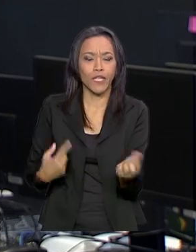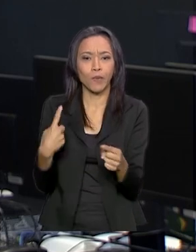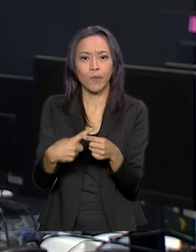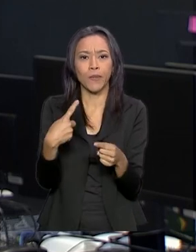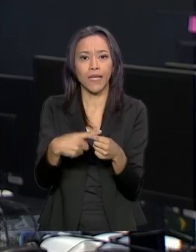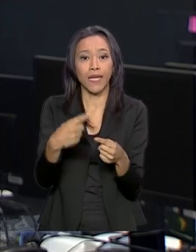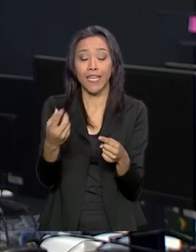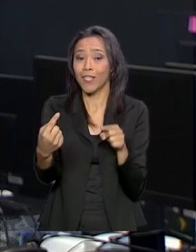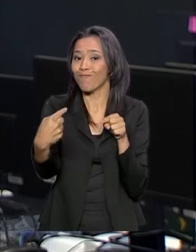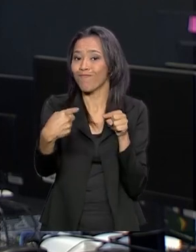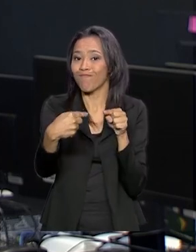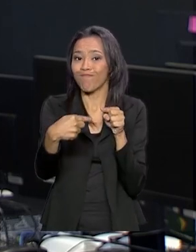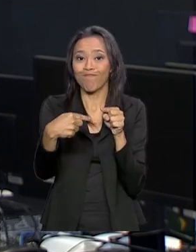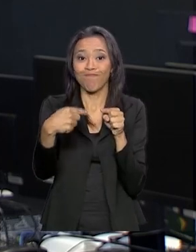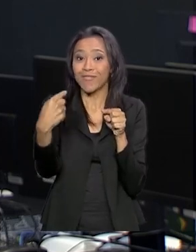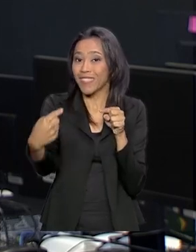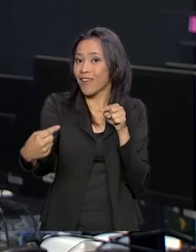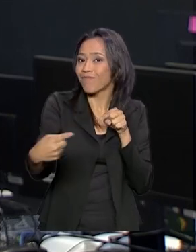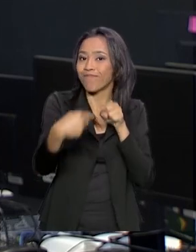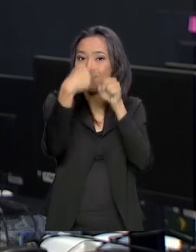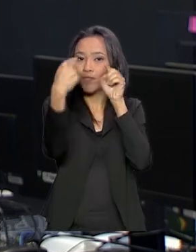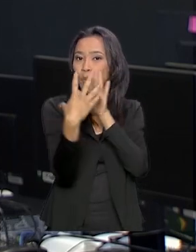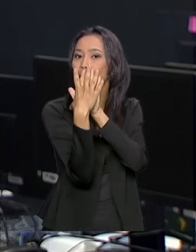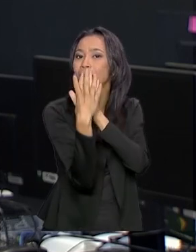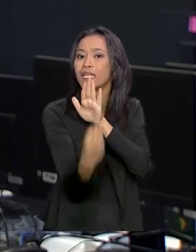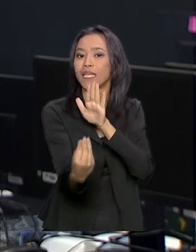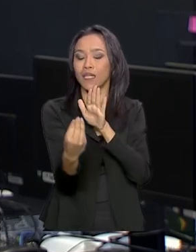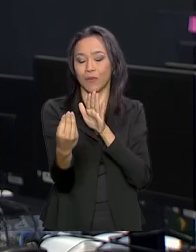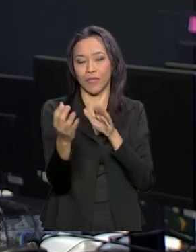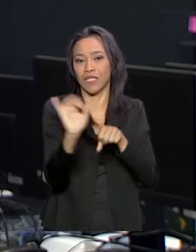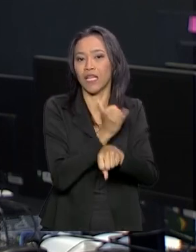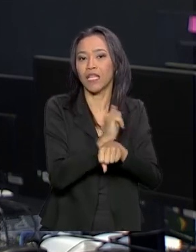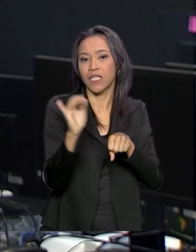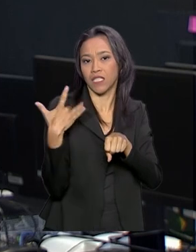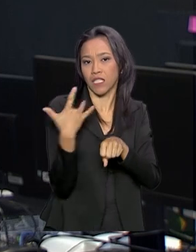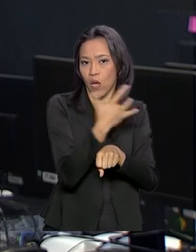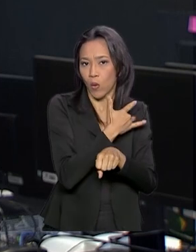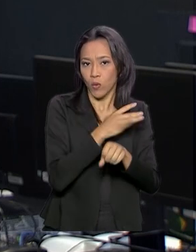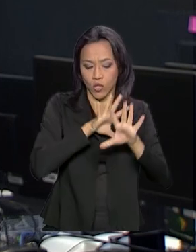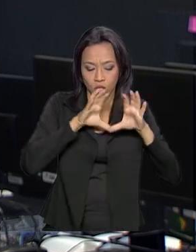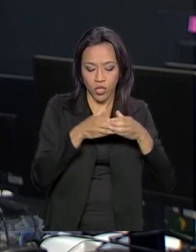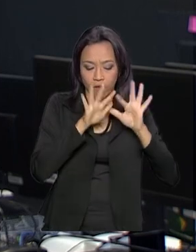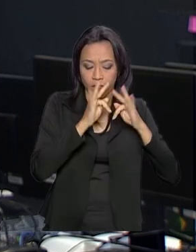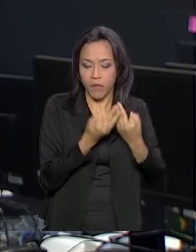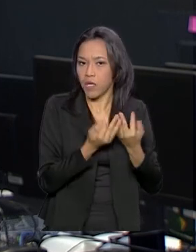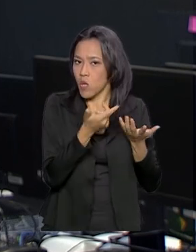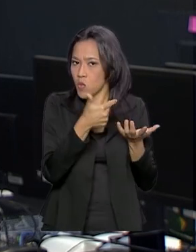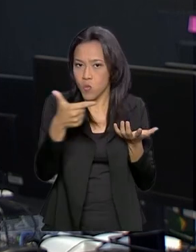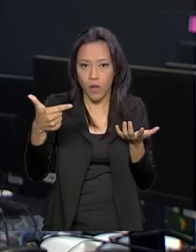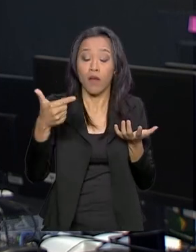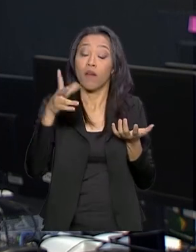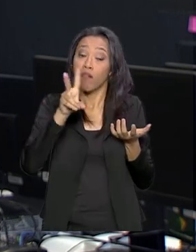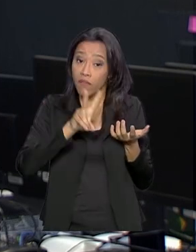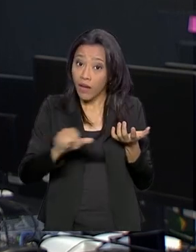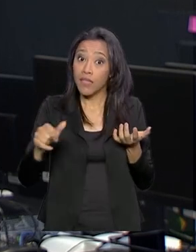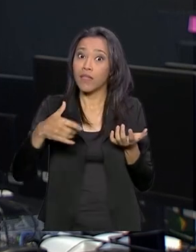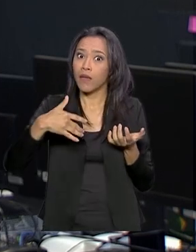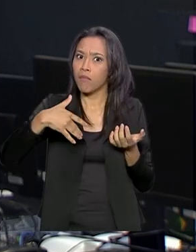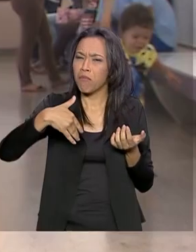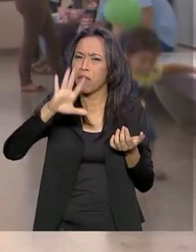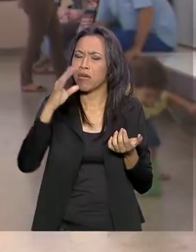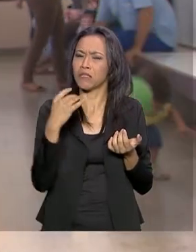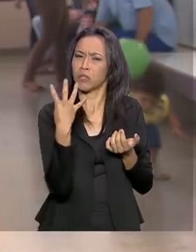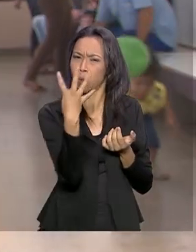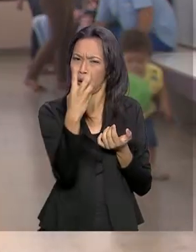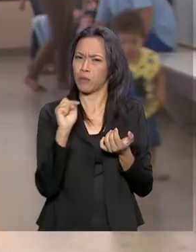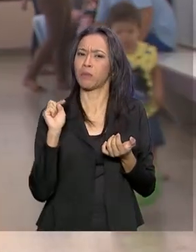estratégia de saúde da família. A medida possibilitará a ampliação dos serviços e deve atingir quase 4 mil equipes na